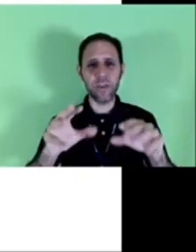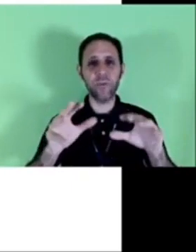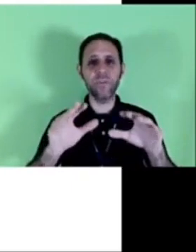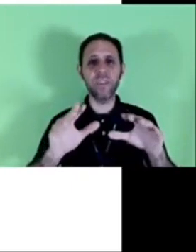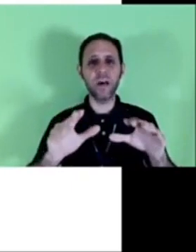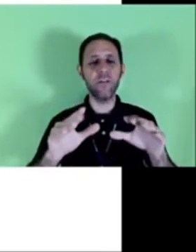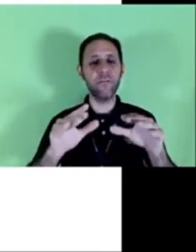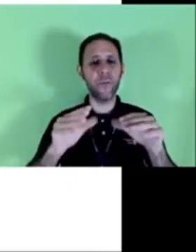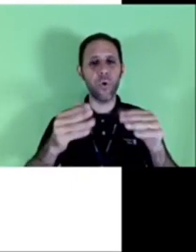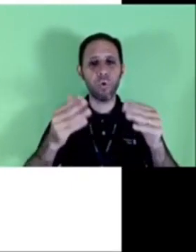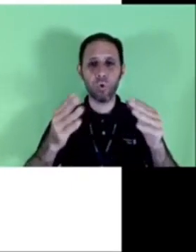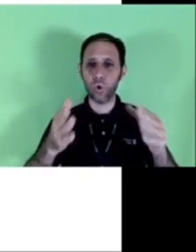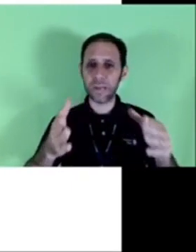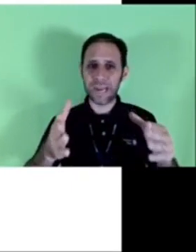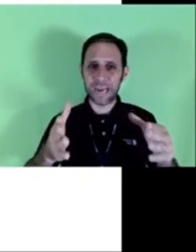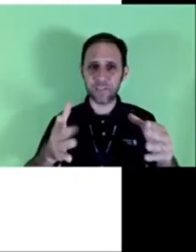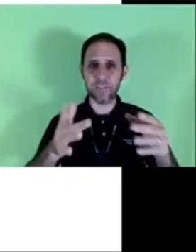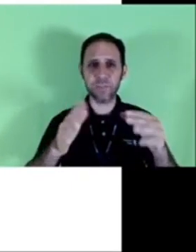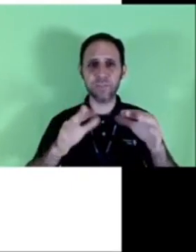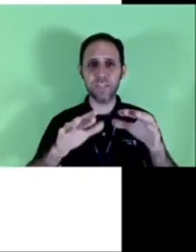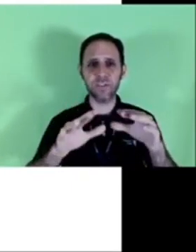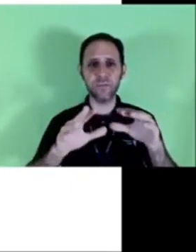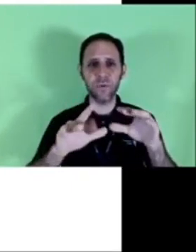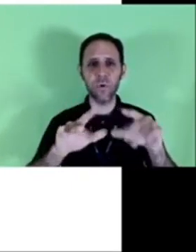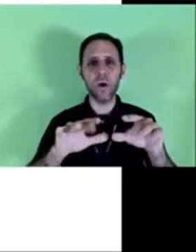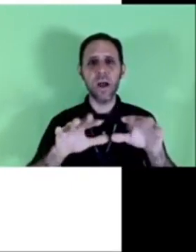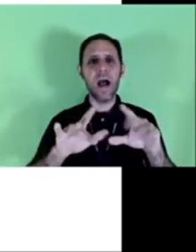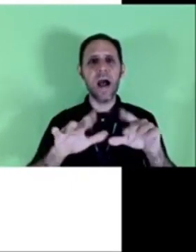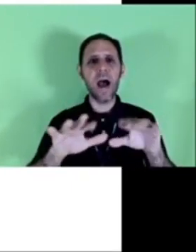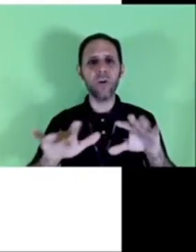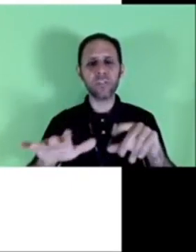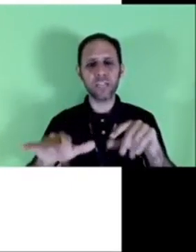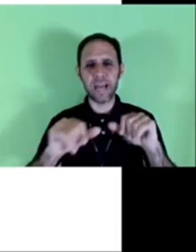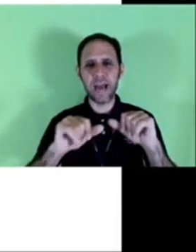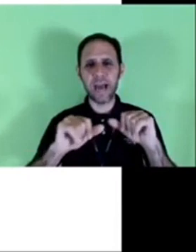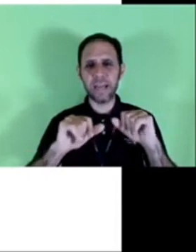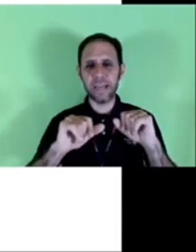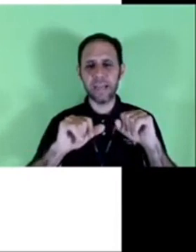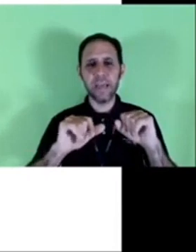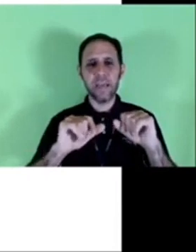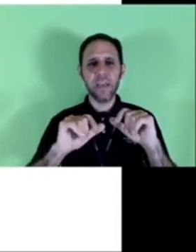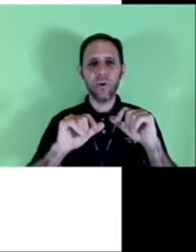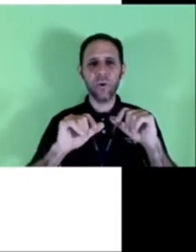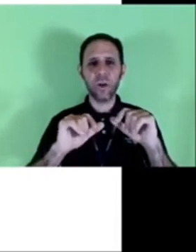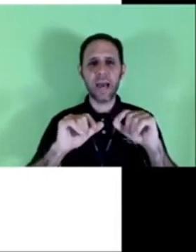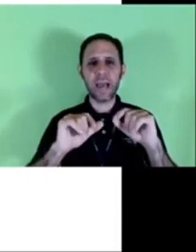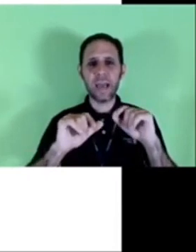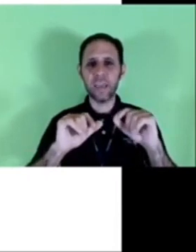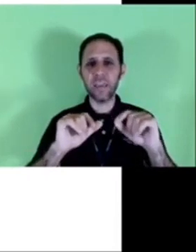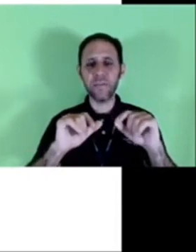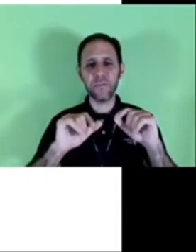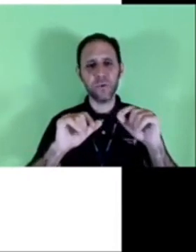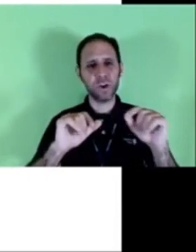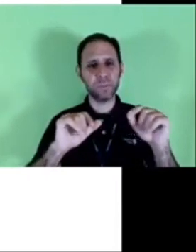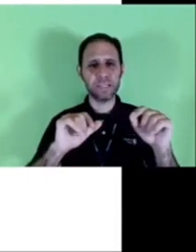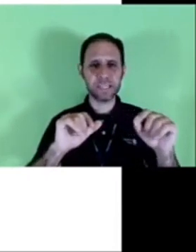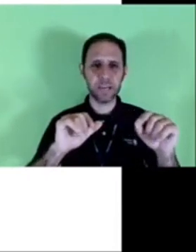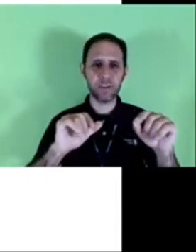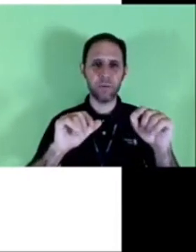vermelho, eu não vou colocar. Eu simplesmente vou alterar ali e colocar a